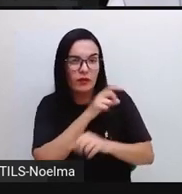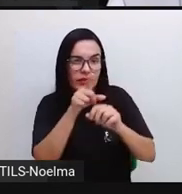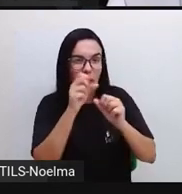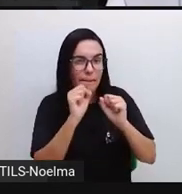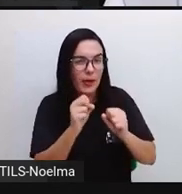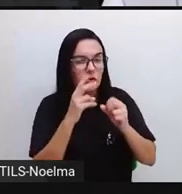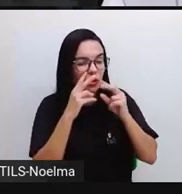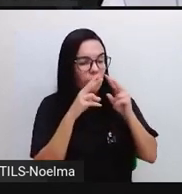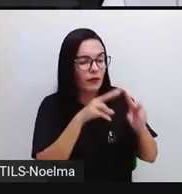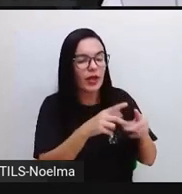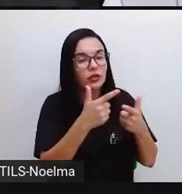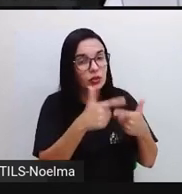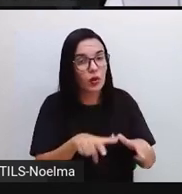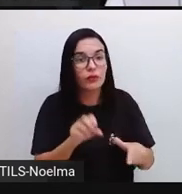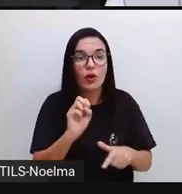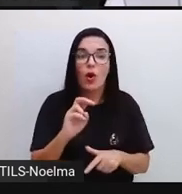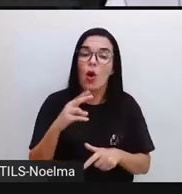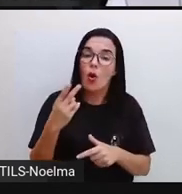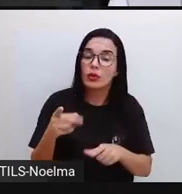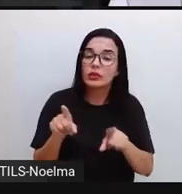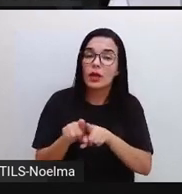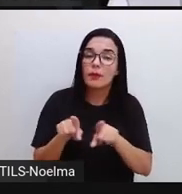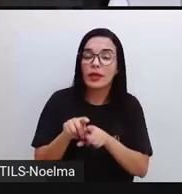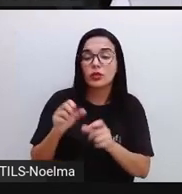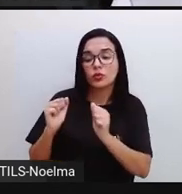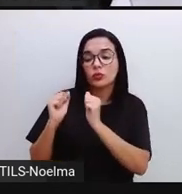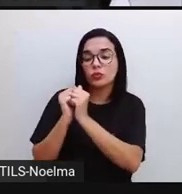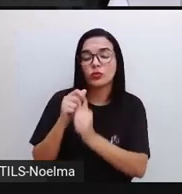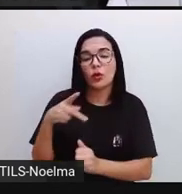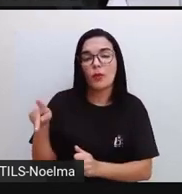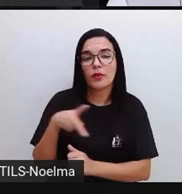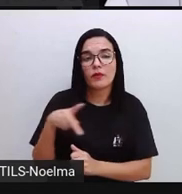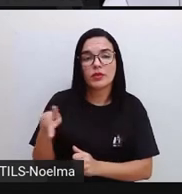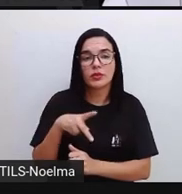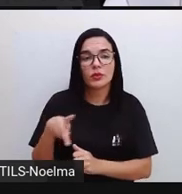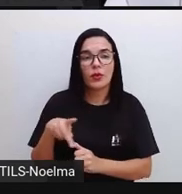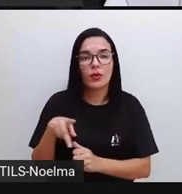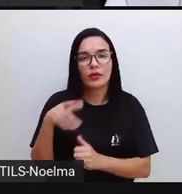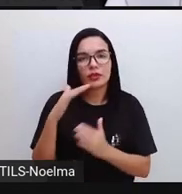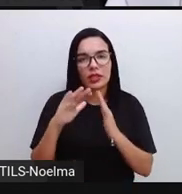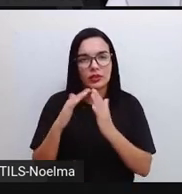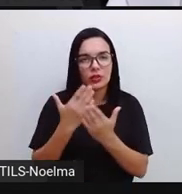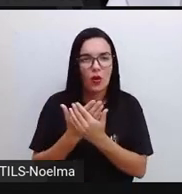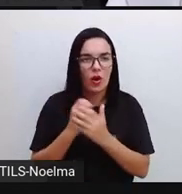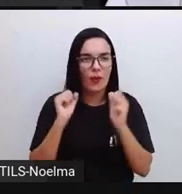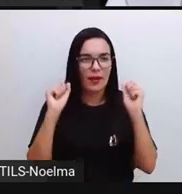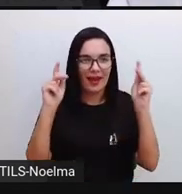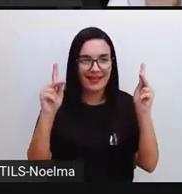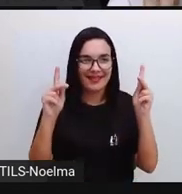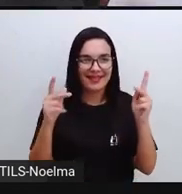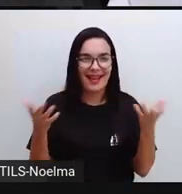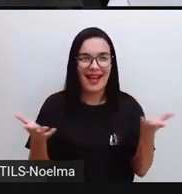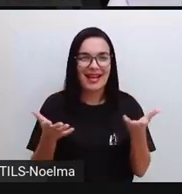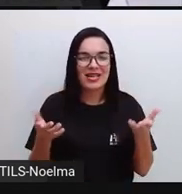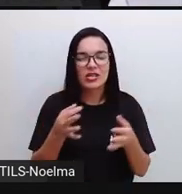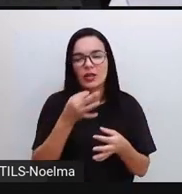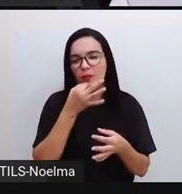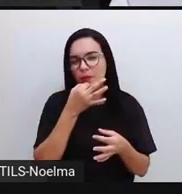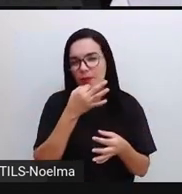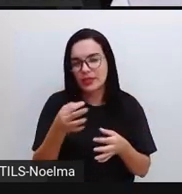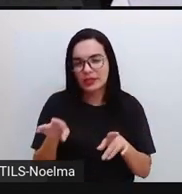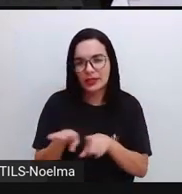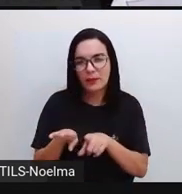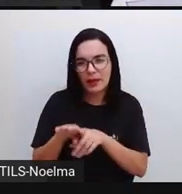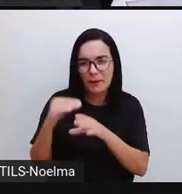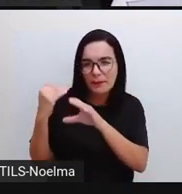para tirar as dúvidas, ou tirar as dúvidas com o seu professor na escola, tá bom? E comenta aqui para eu saber